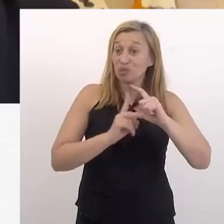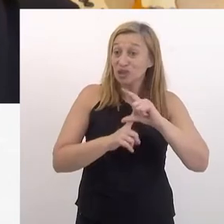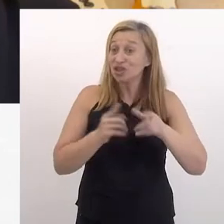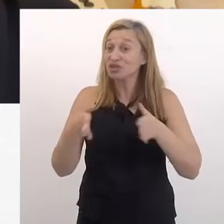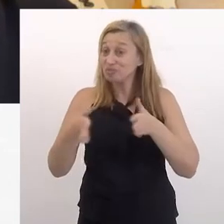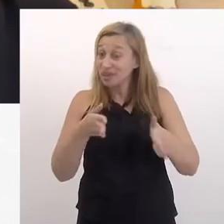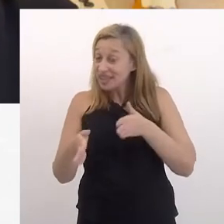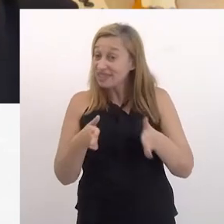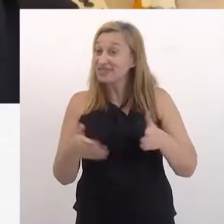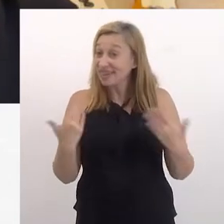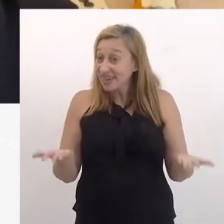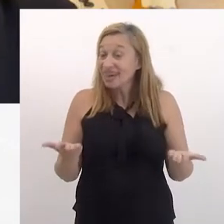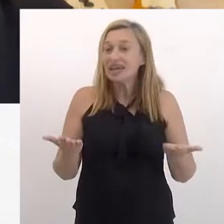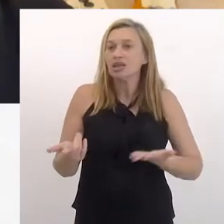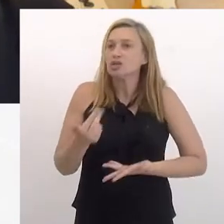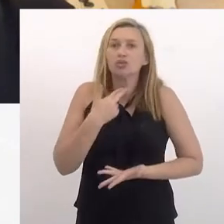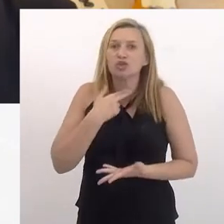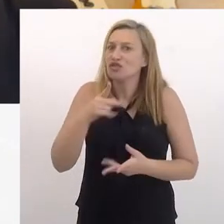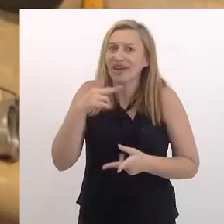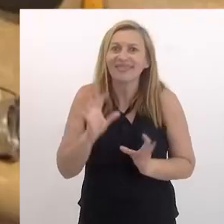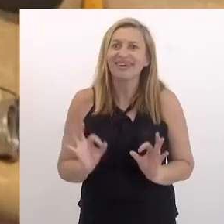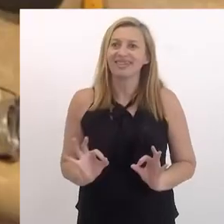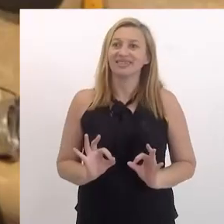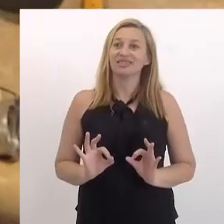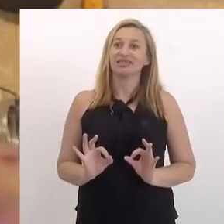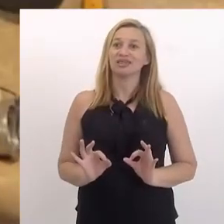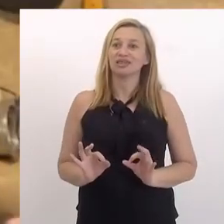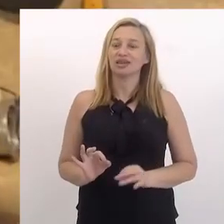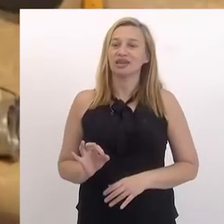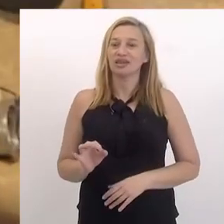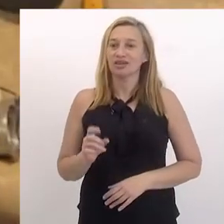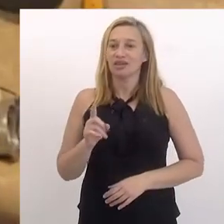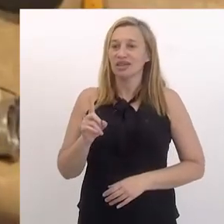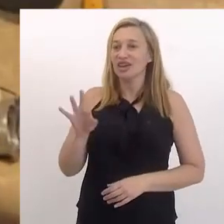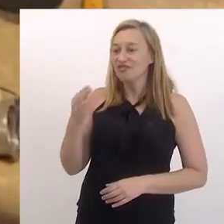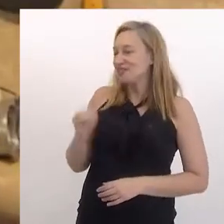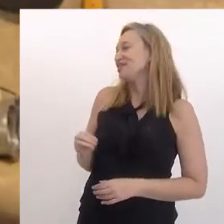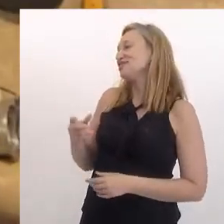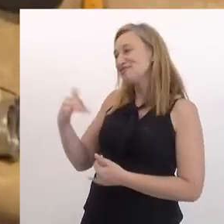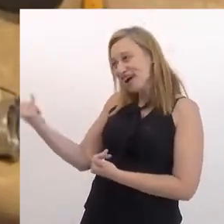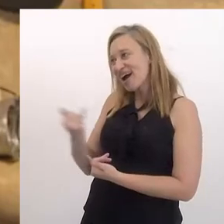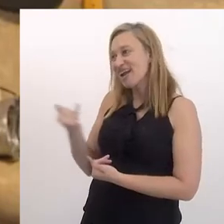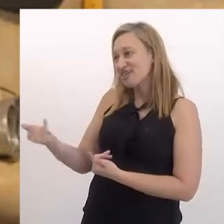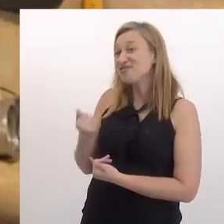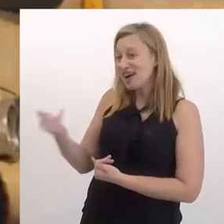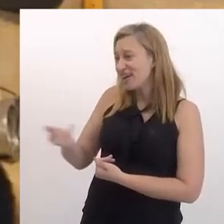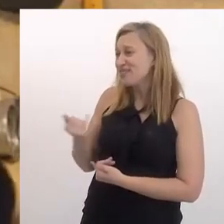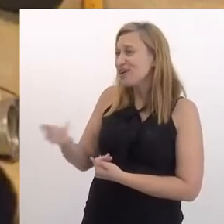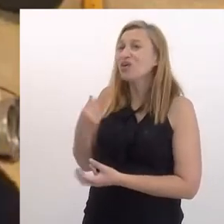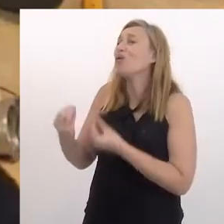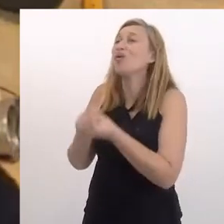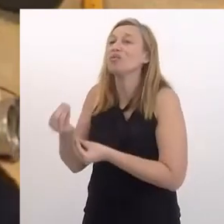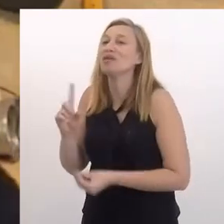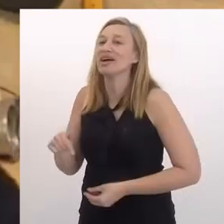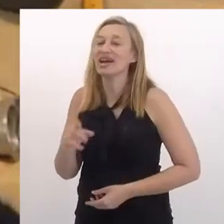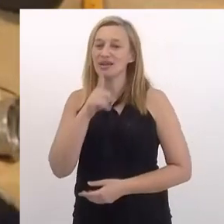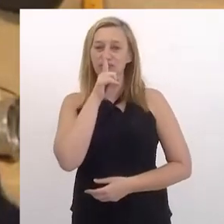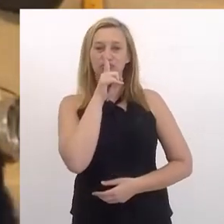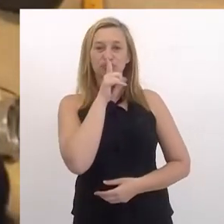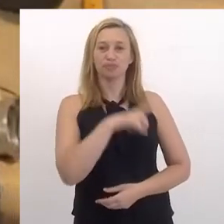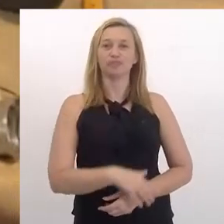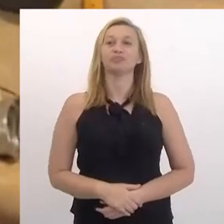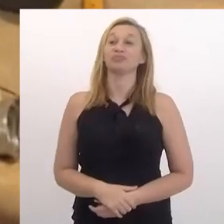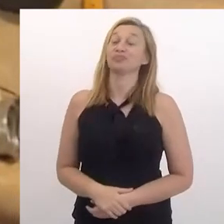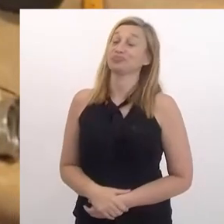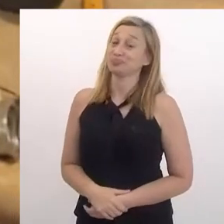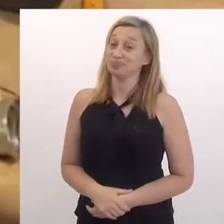comunista da União Soviética. E aí ele não podia falar nada. E o Evandro ficava ah, conta para a gente, não sei o quê, como é é